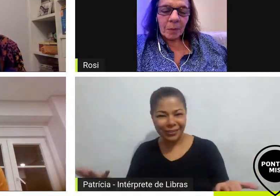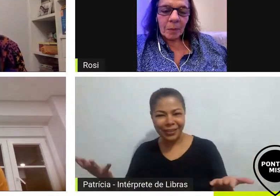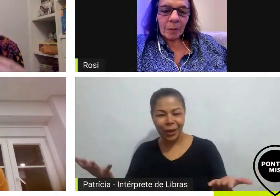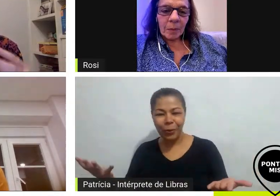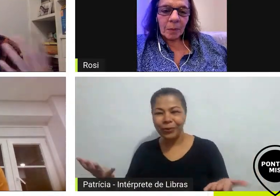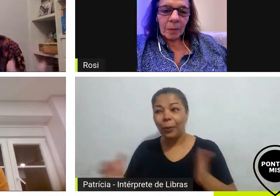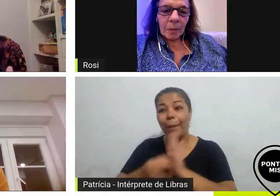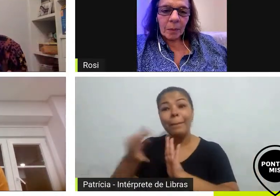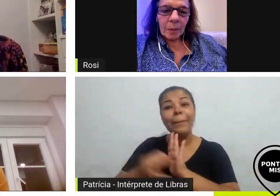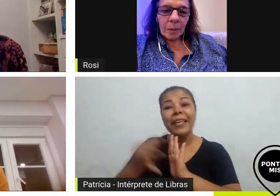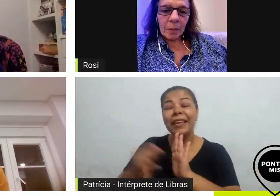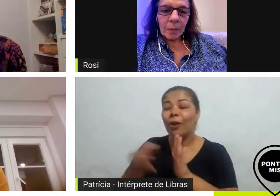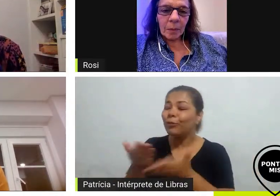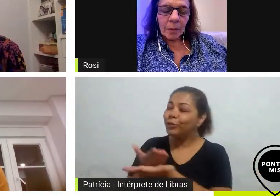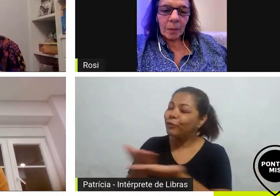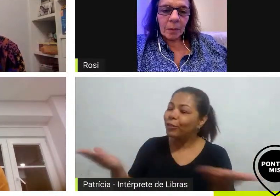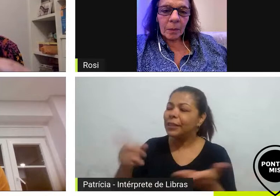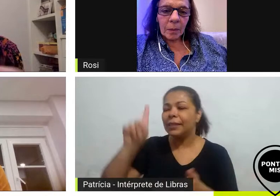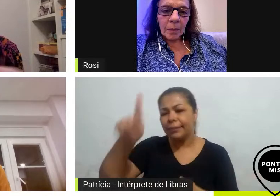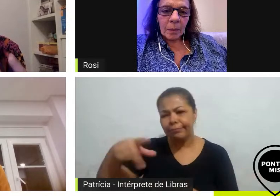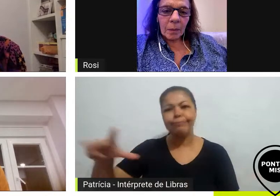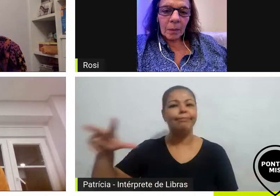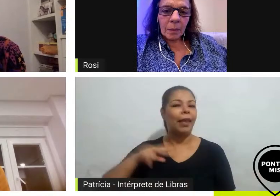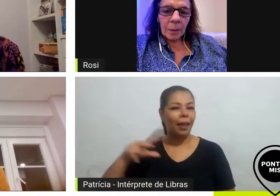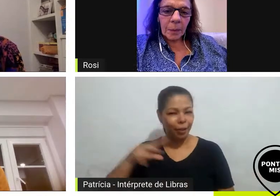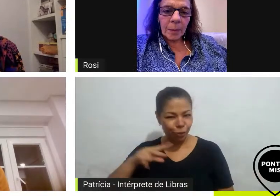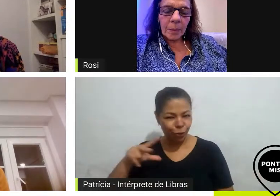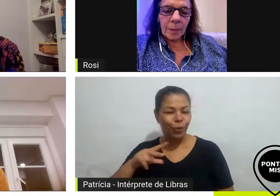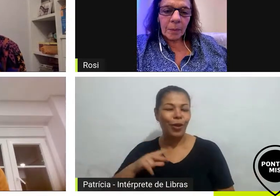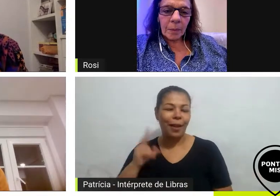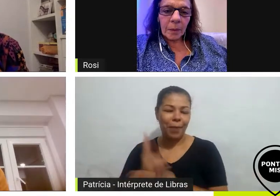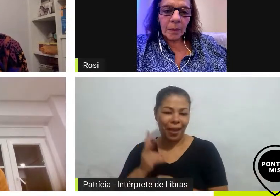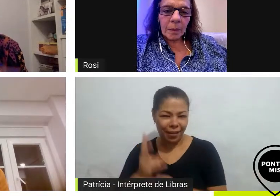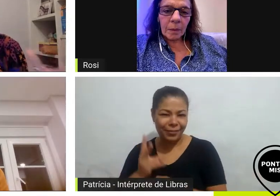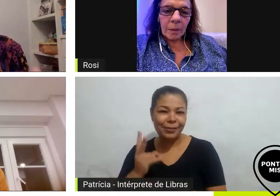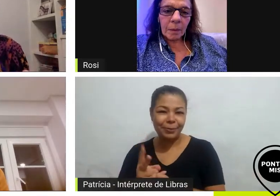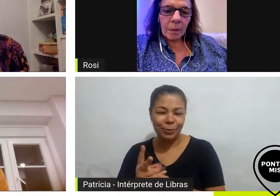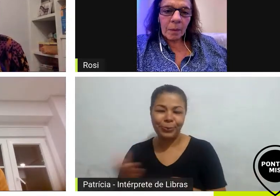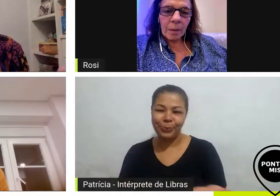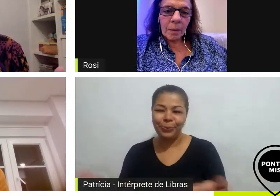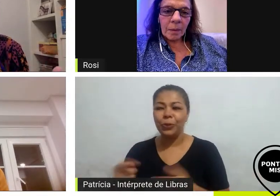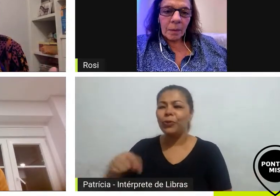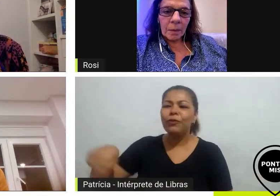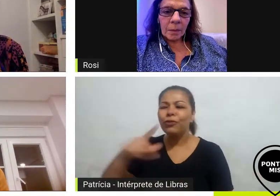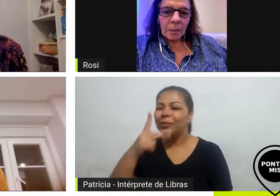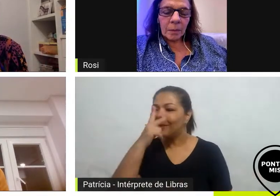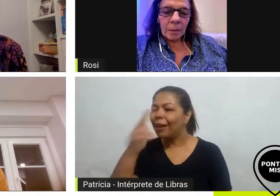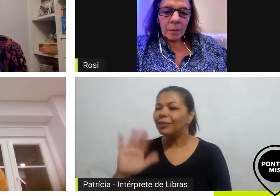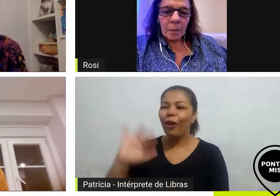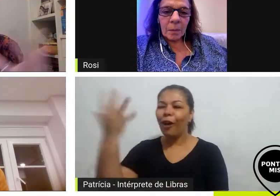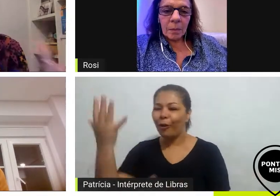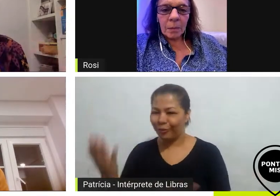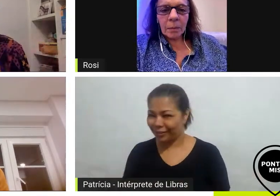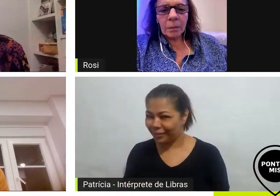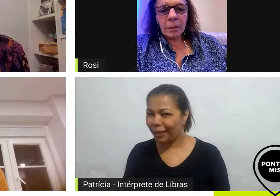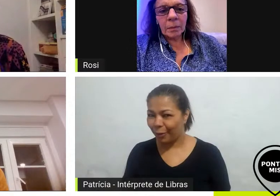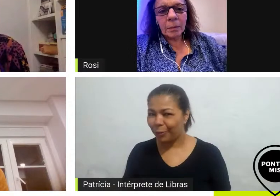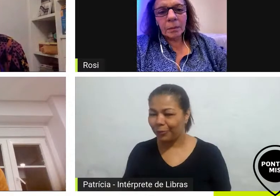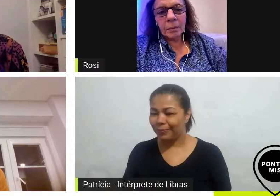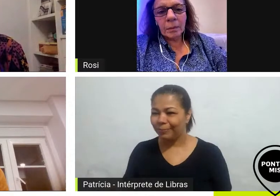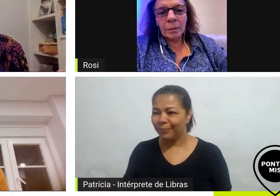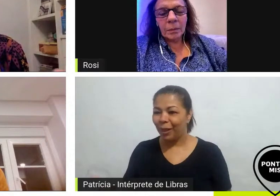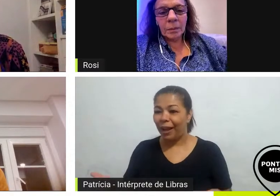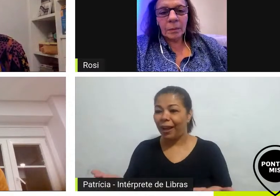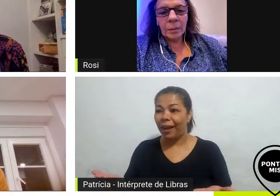e é muita opinião pessoal mesmo assim não tanto do mercado o que vocês acham que aconteceu com esse espaço que